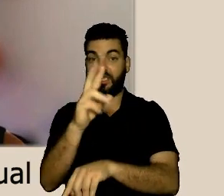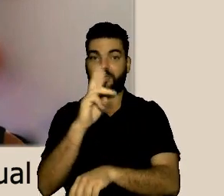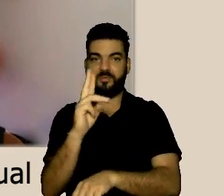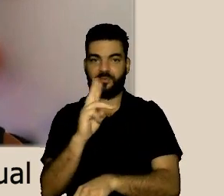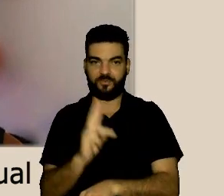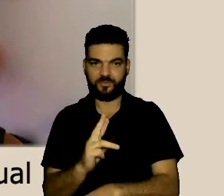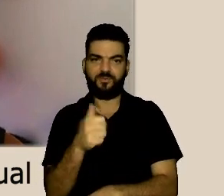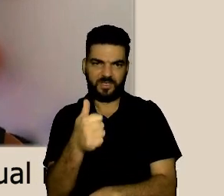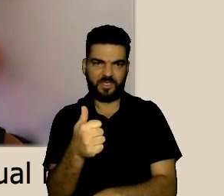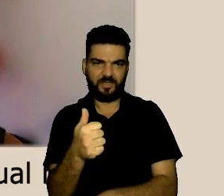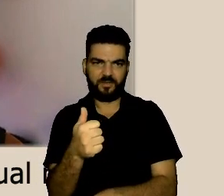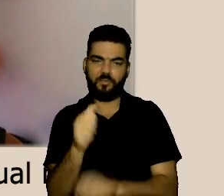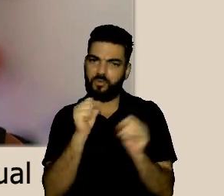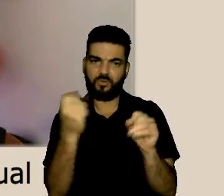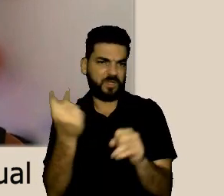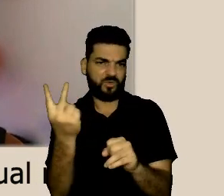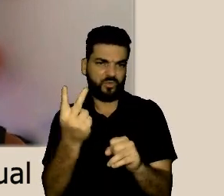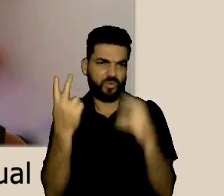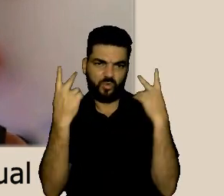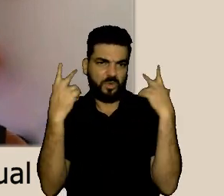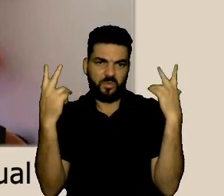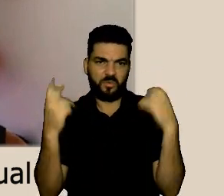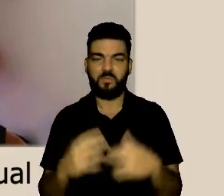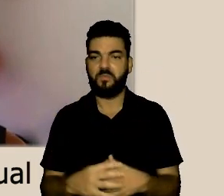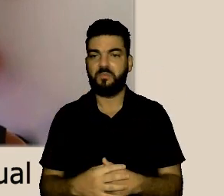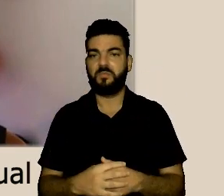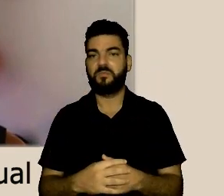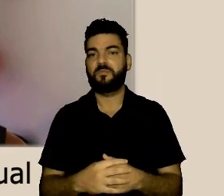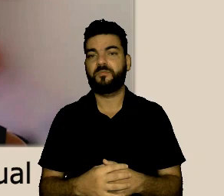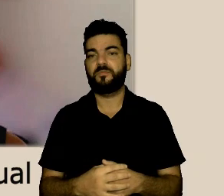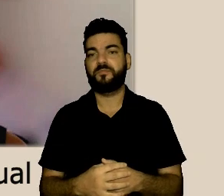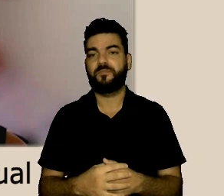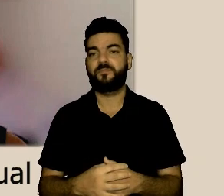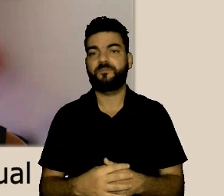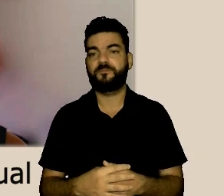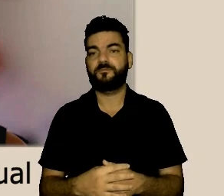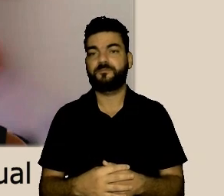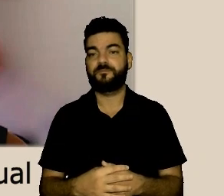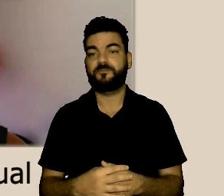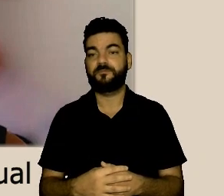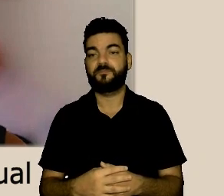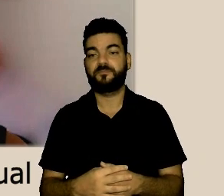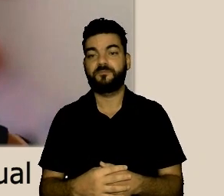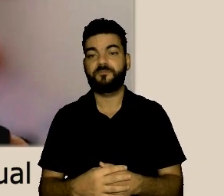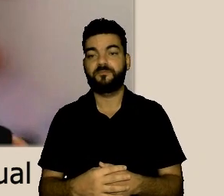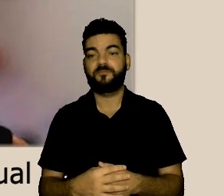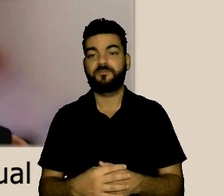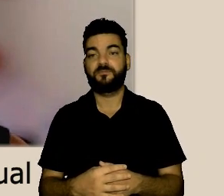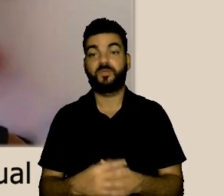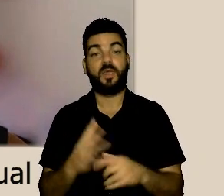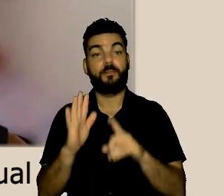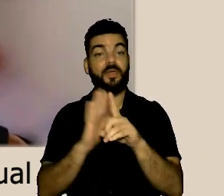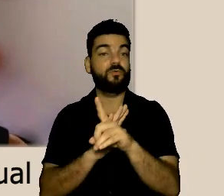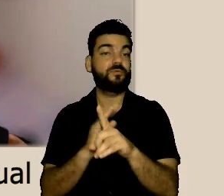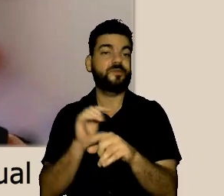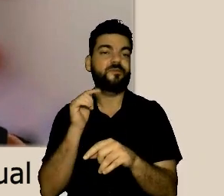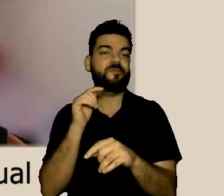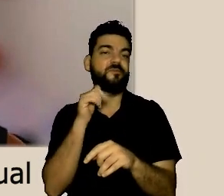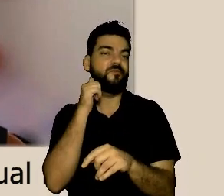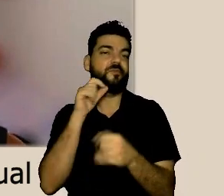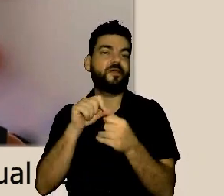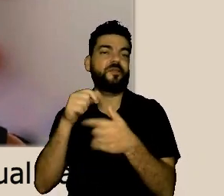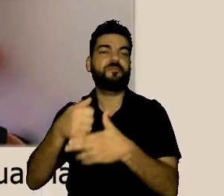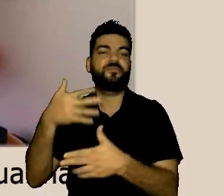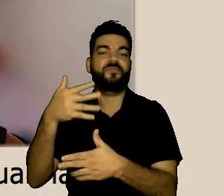vou fazer um bloco de três perguntas e eu acho que até para as duas não é Jocely e se o João Francisco também quiser